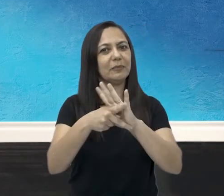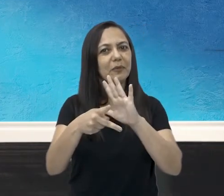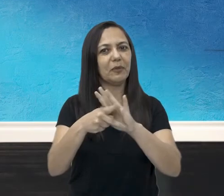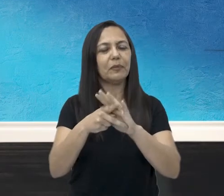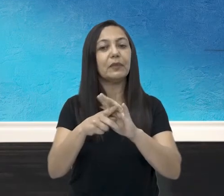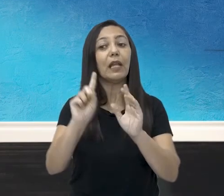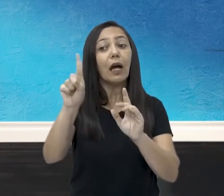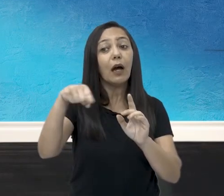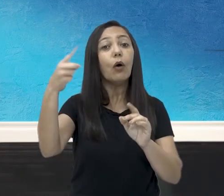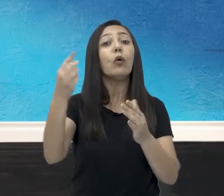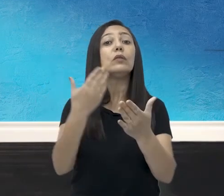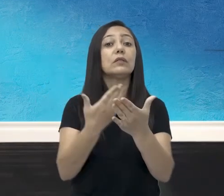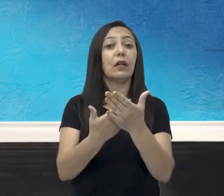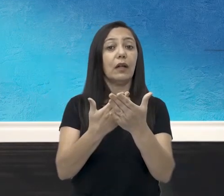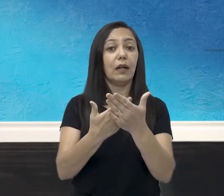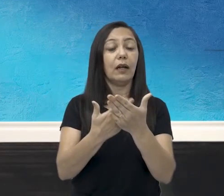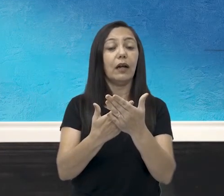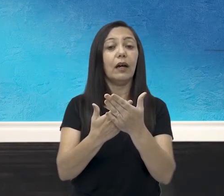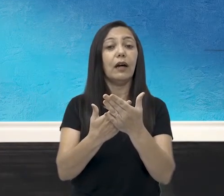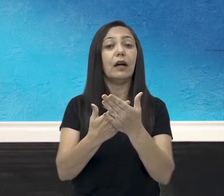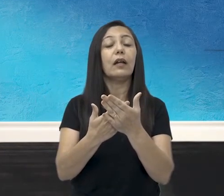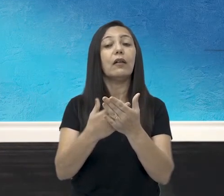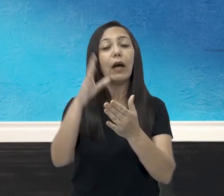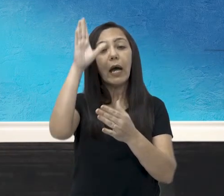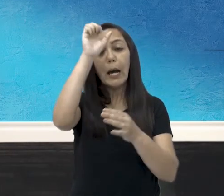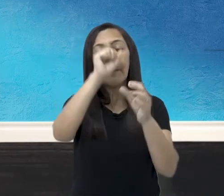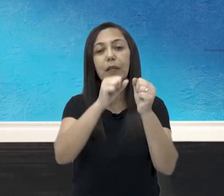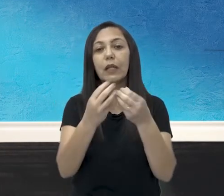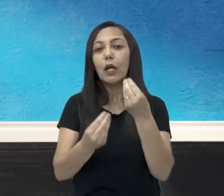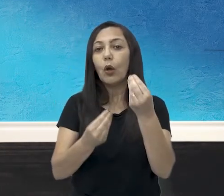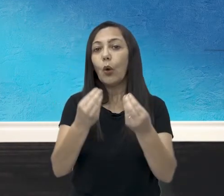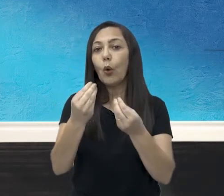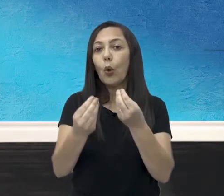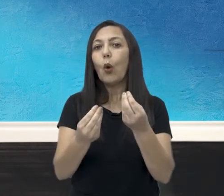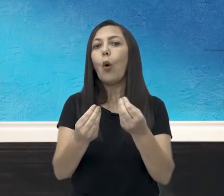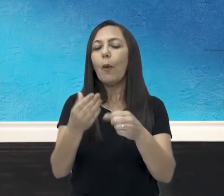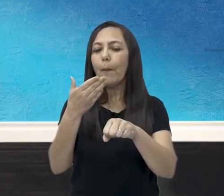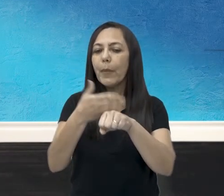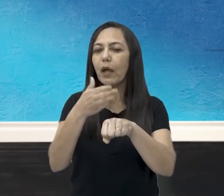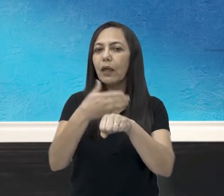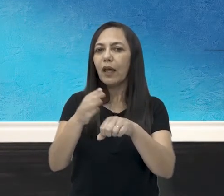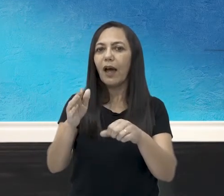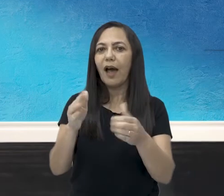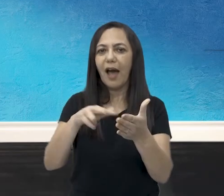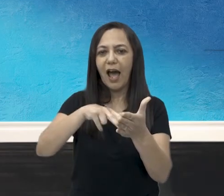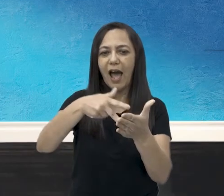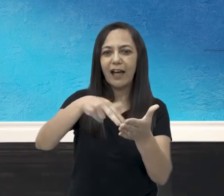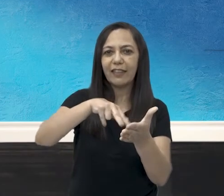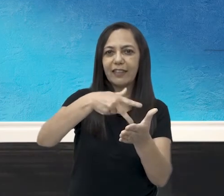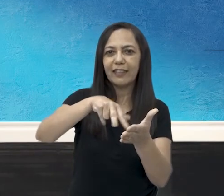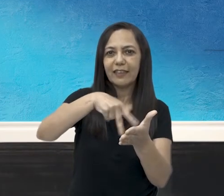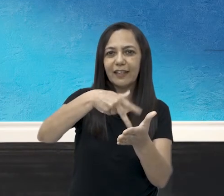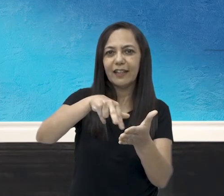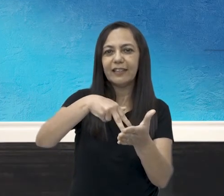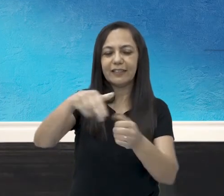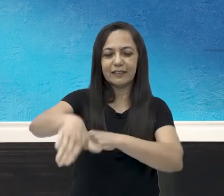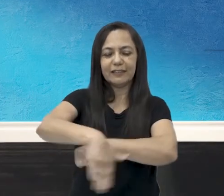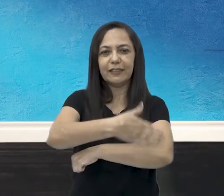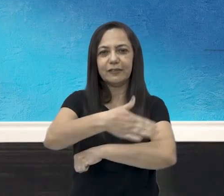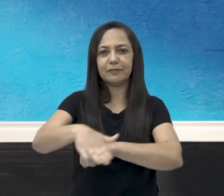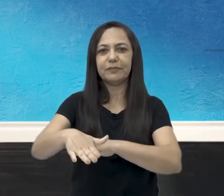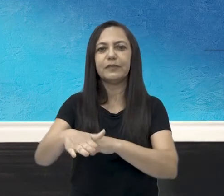a gente viu os seus elementos. E na próxima aula, nós vamos ver alguns passos na prática.